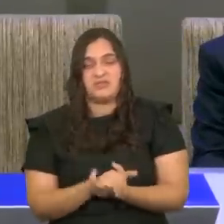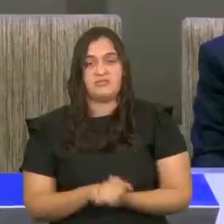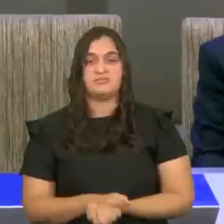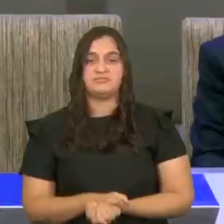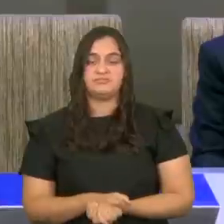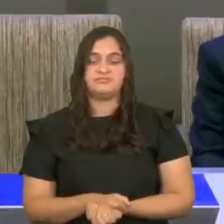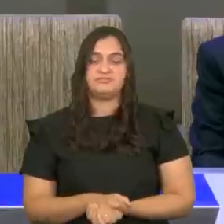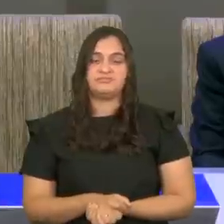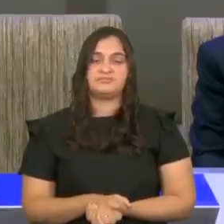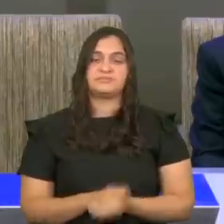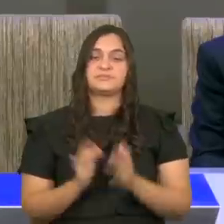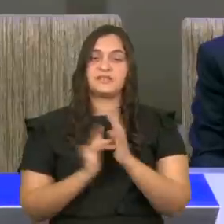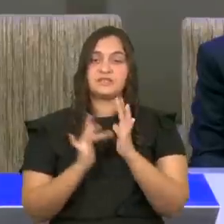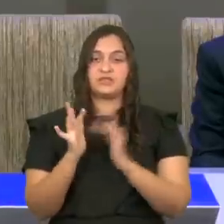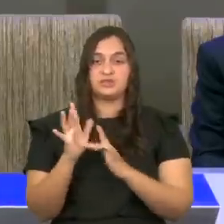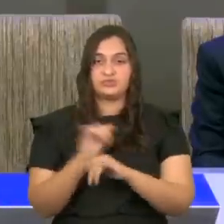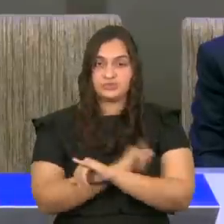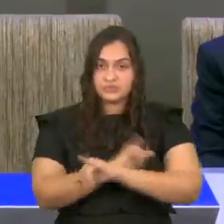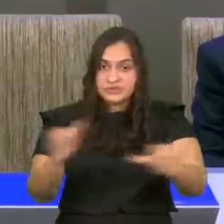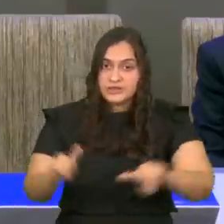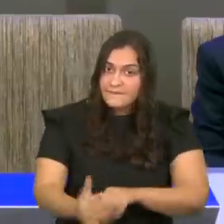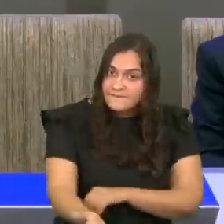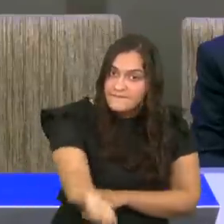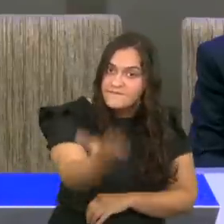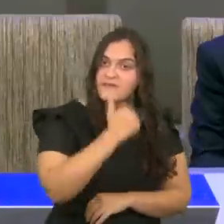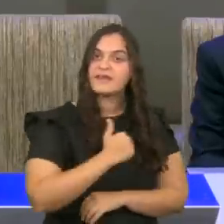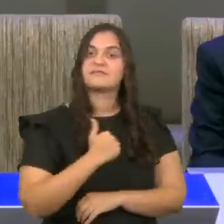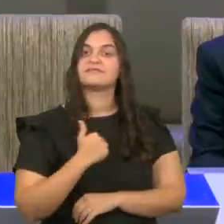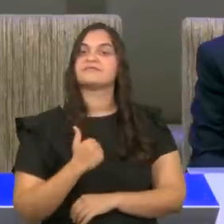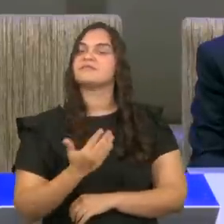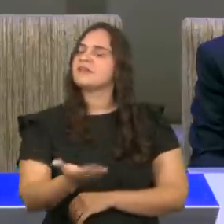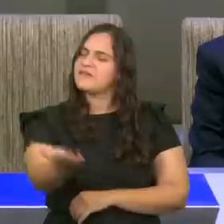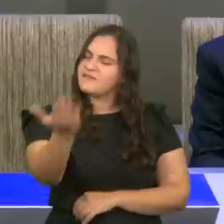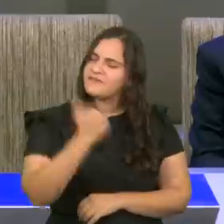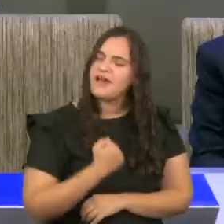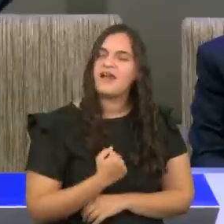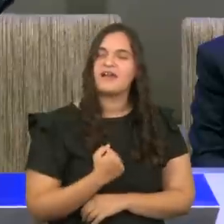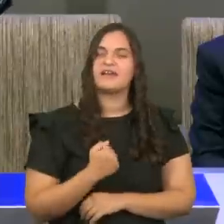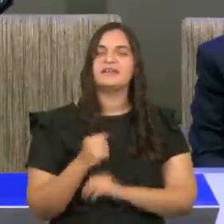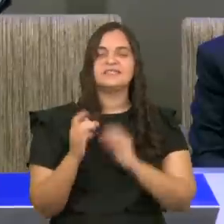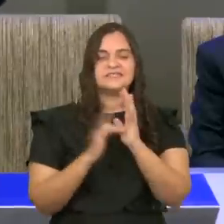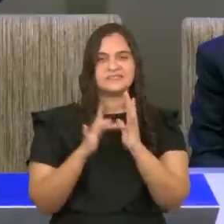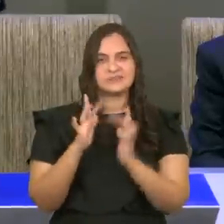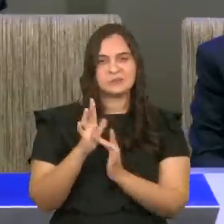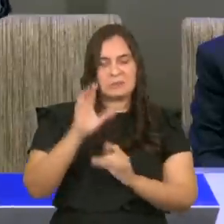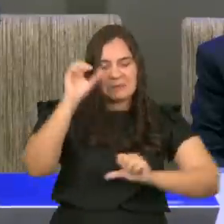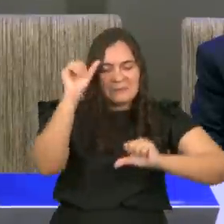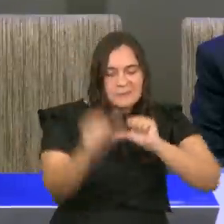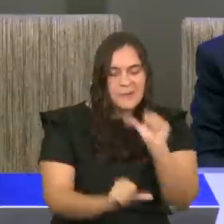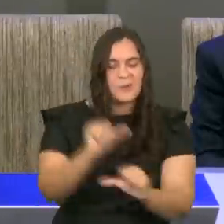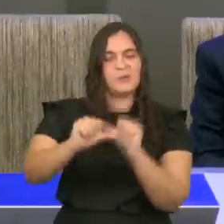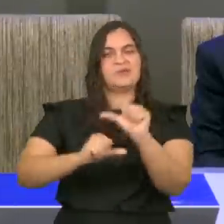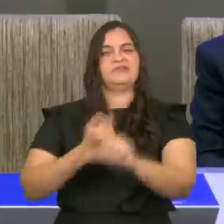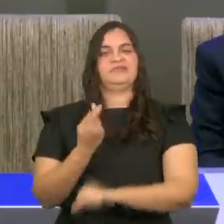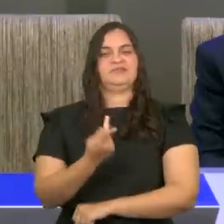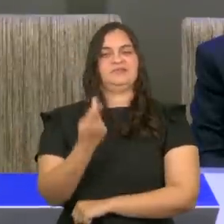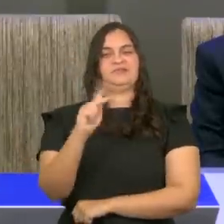vinde a mim, e eu, vou, transformar, você, em uma, nova, criatura.